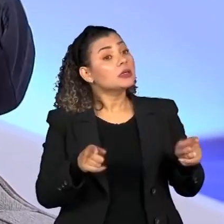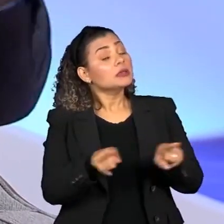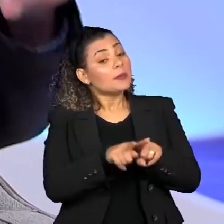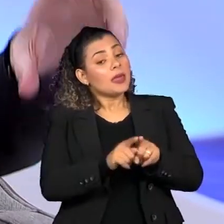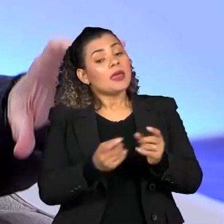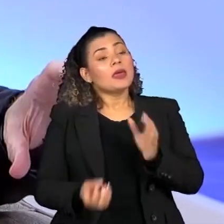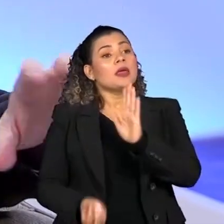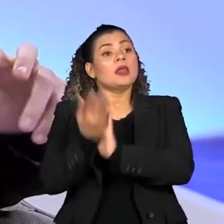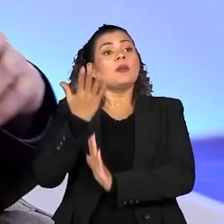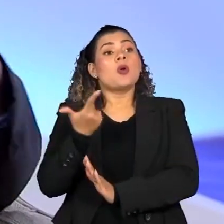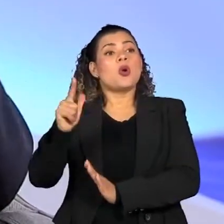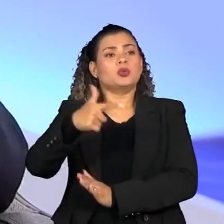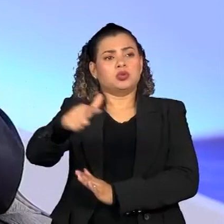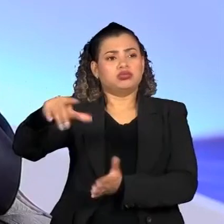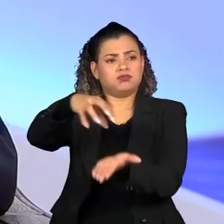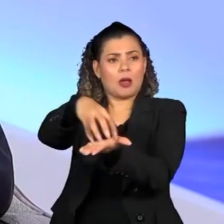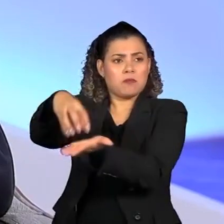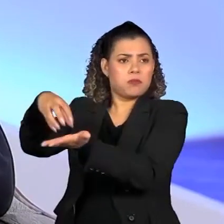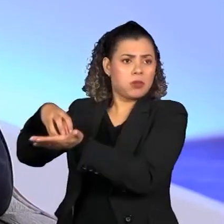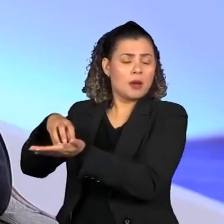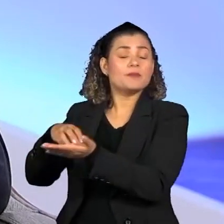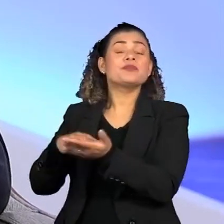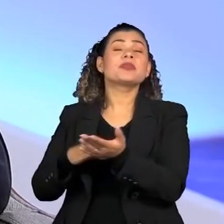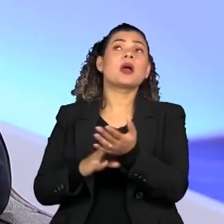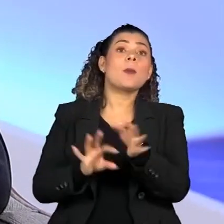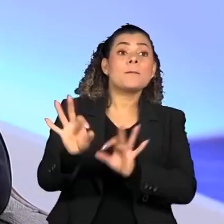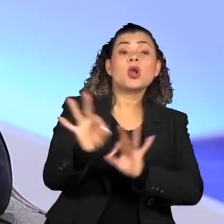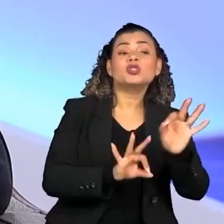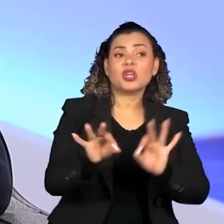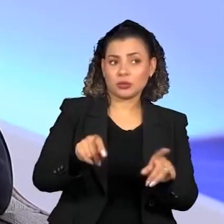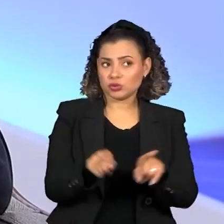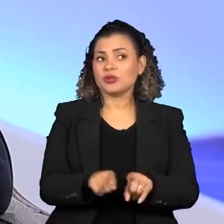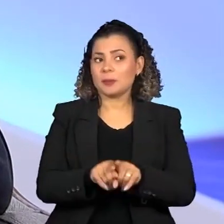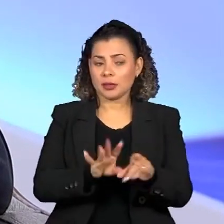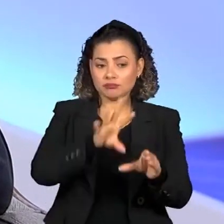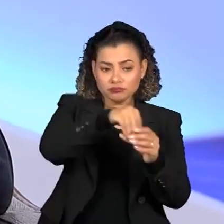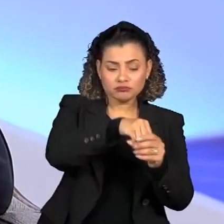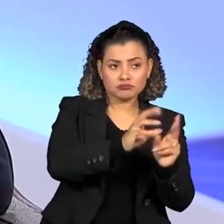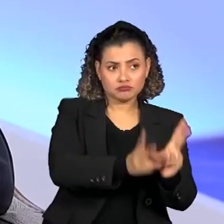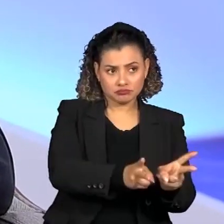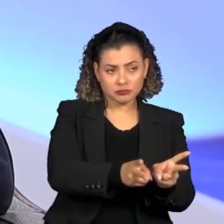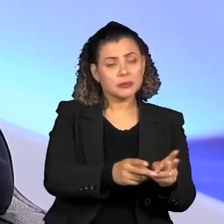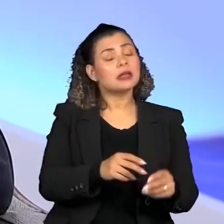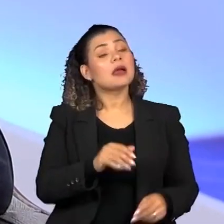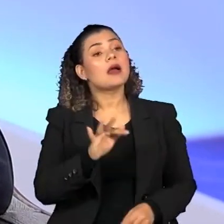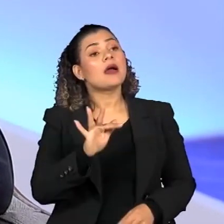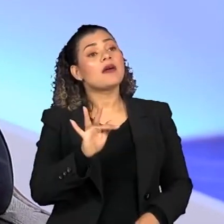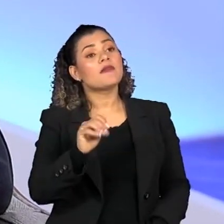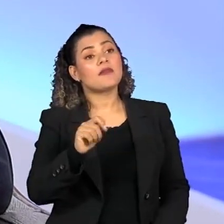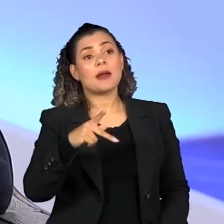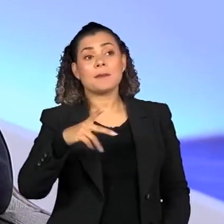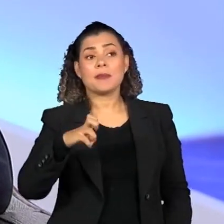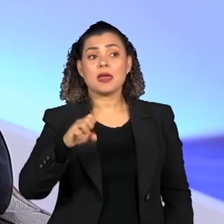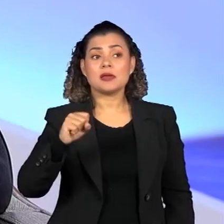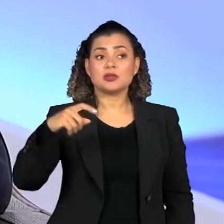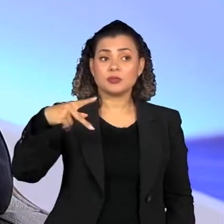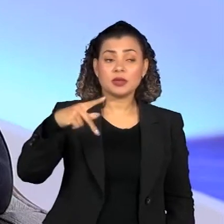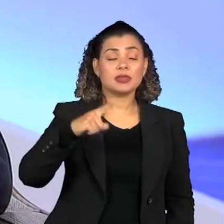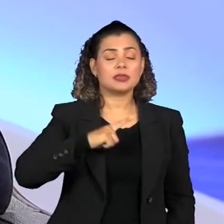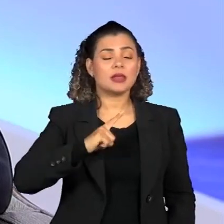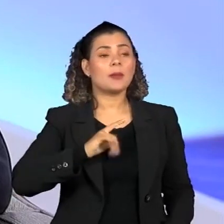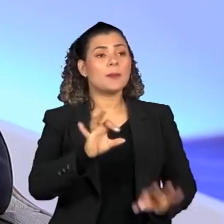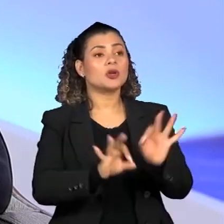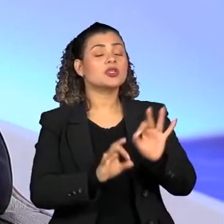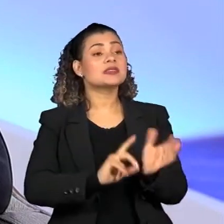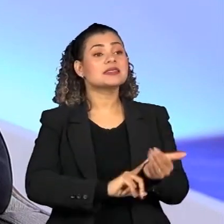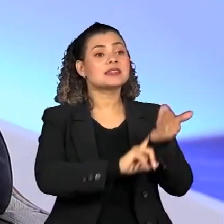criamos outros centros e um programa que a FAPESP tem, junto com o Ministério